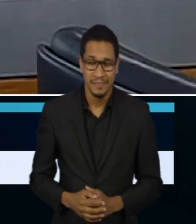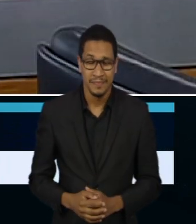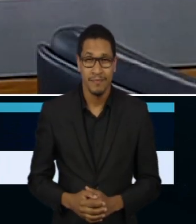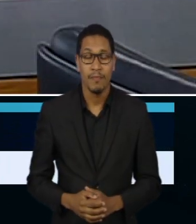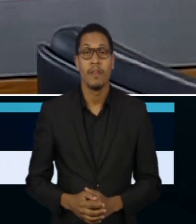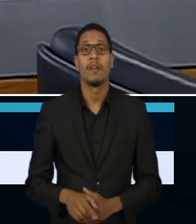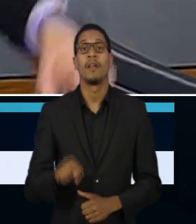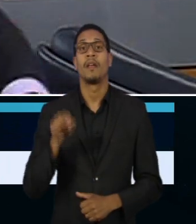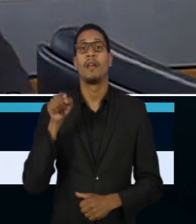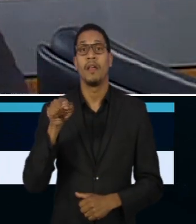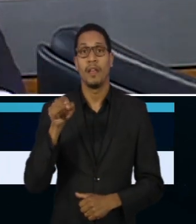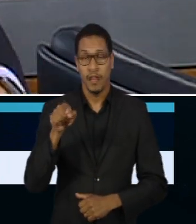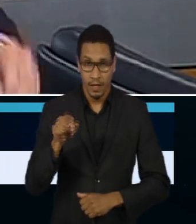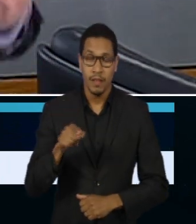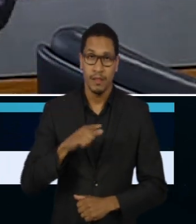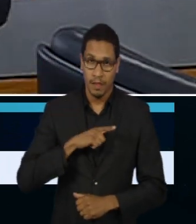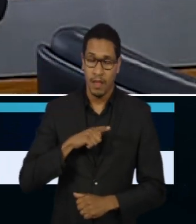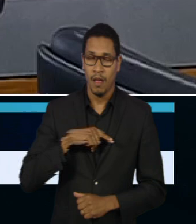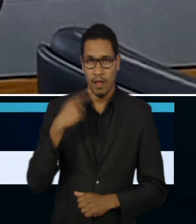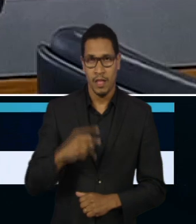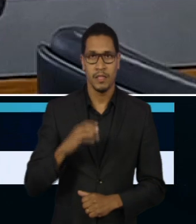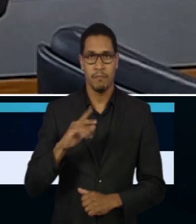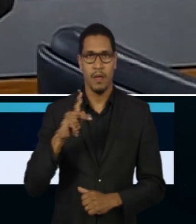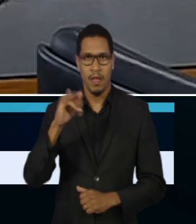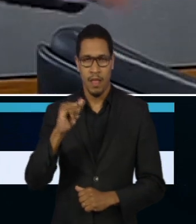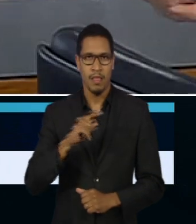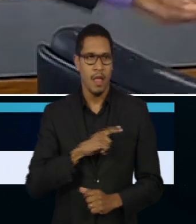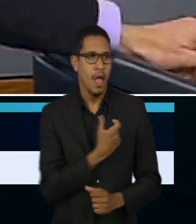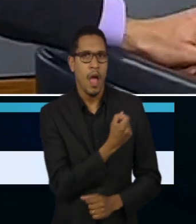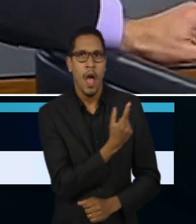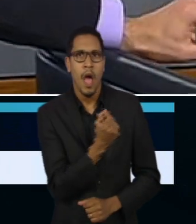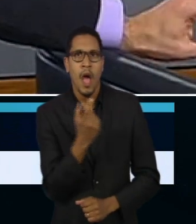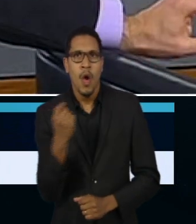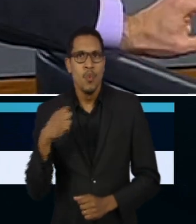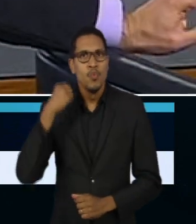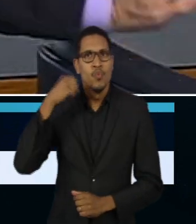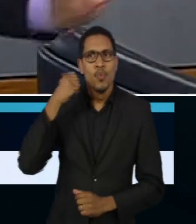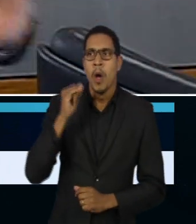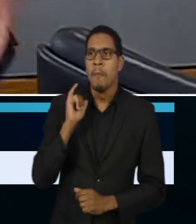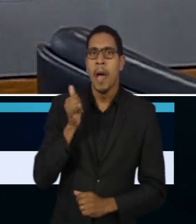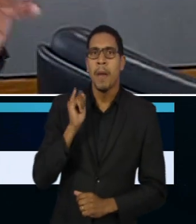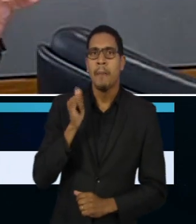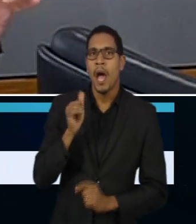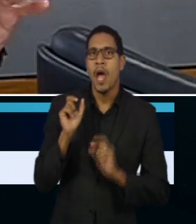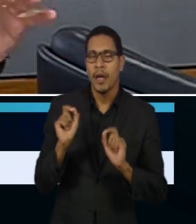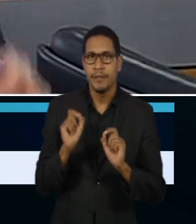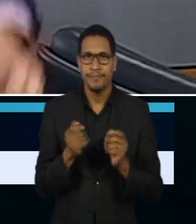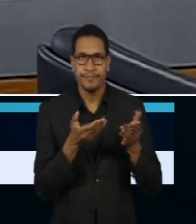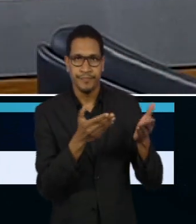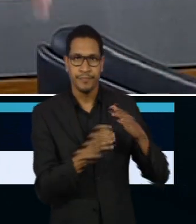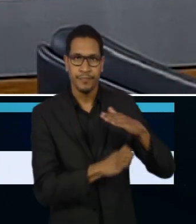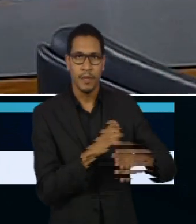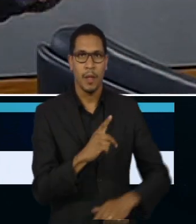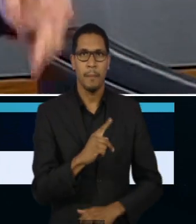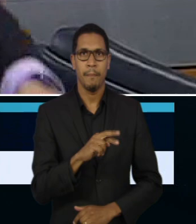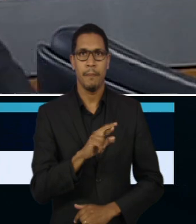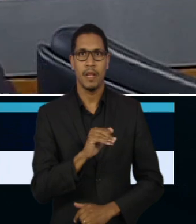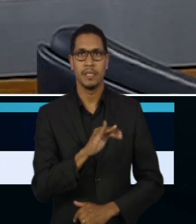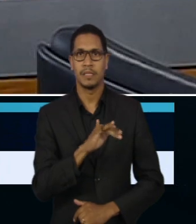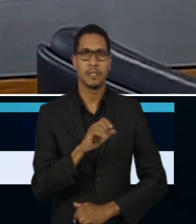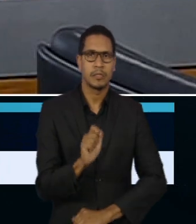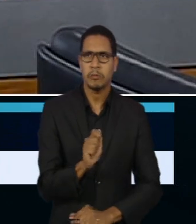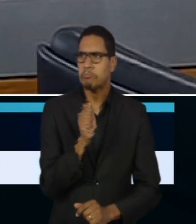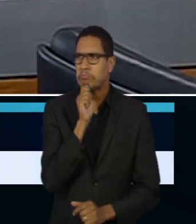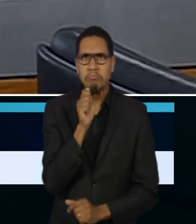Aí sim, essa é uma narrativa aqui da CPI, de alguns colegas senadores, que a Precisa não concretizou